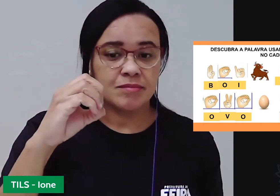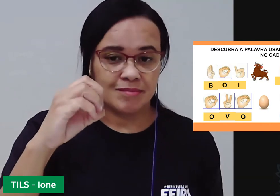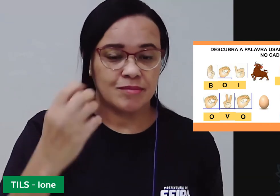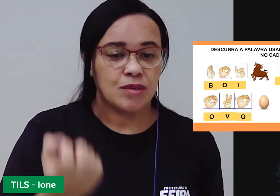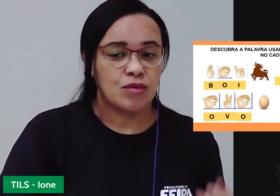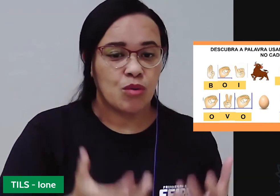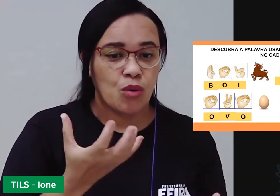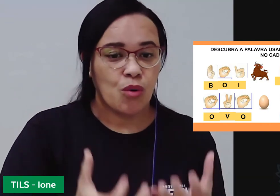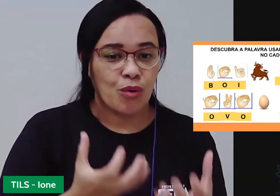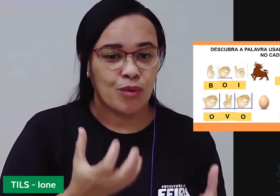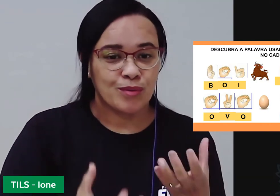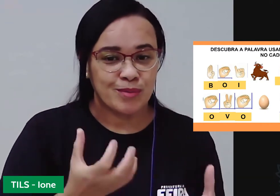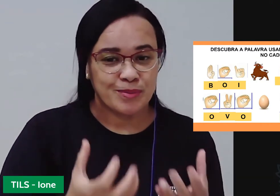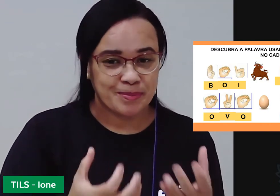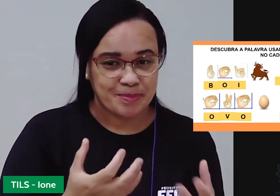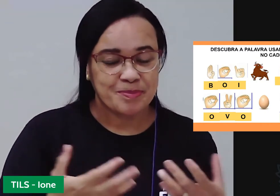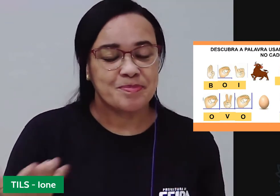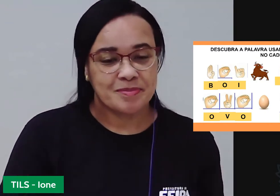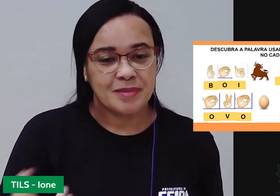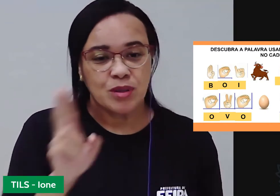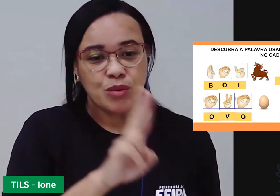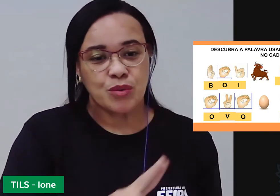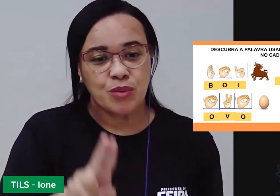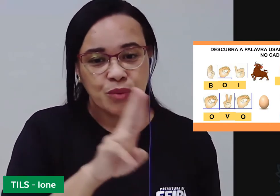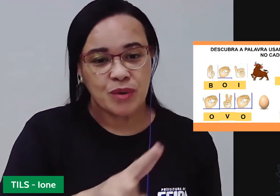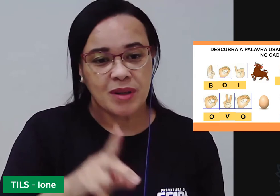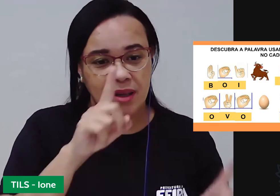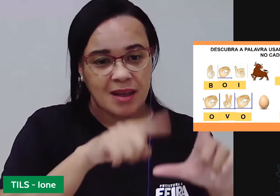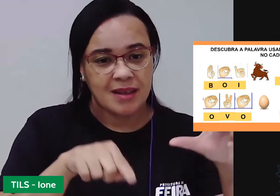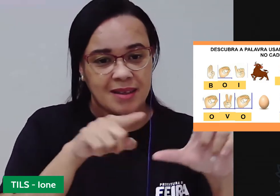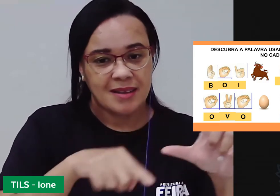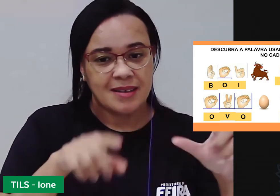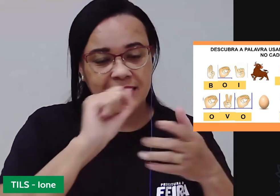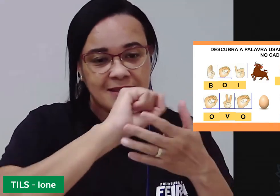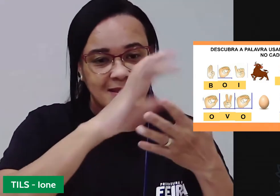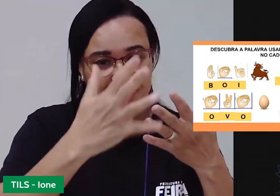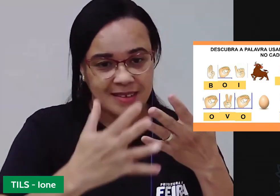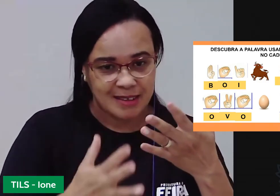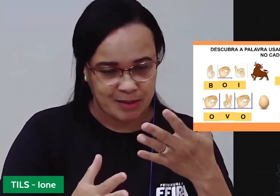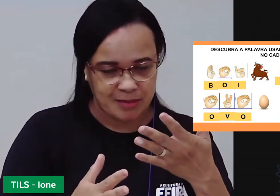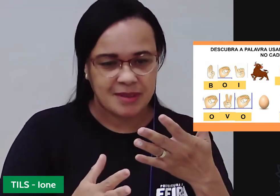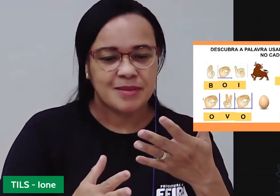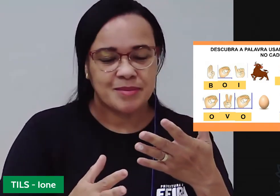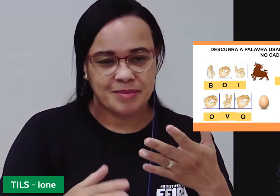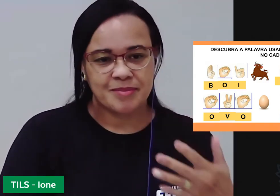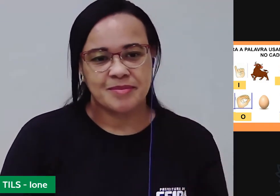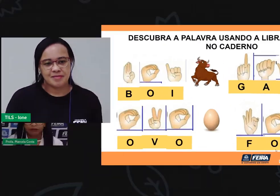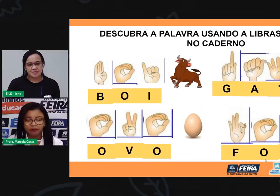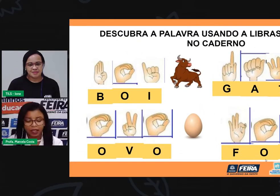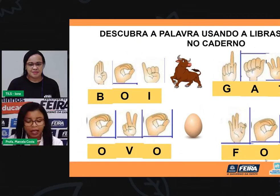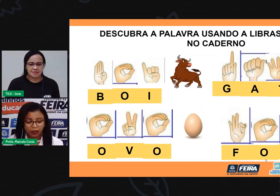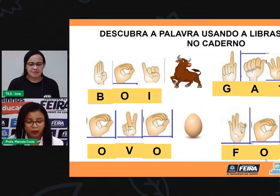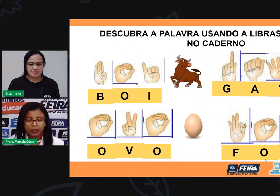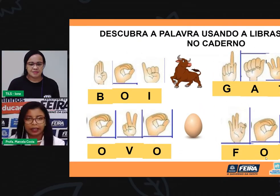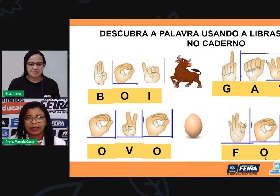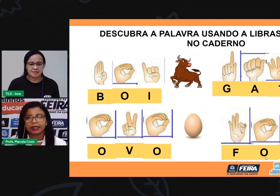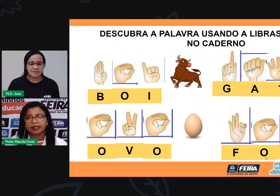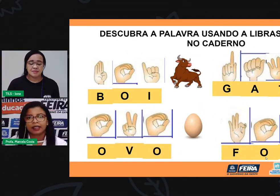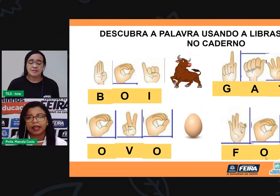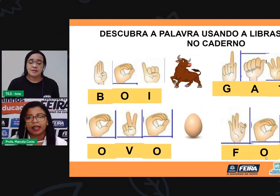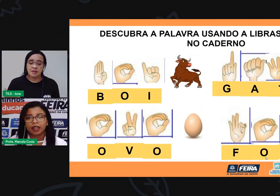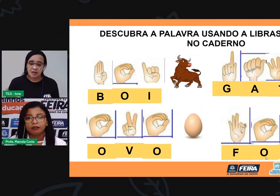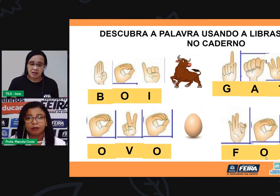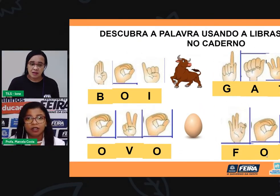Fogo. Então, ela utilizou essas letras aí do alfabeto em libras. Agora,